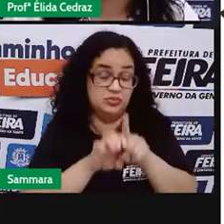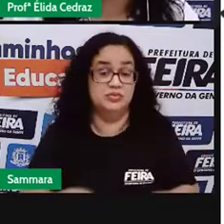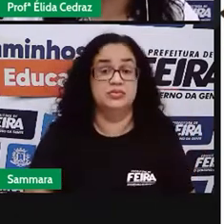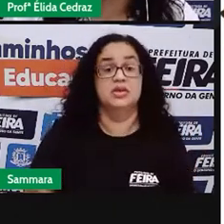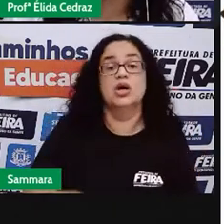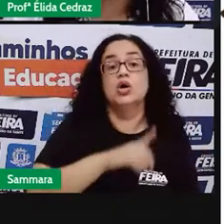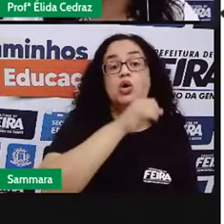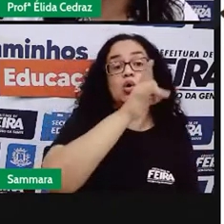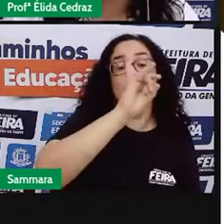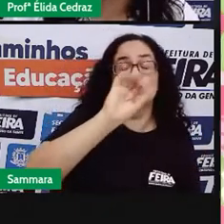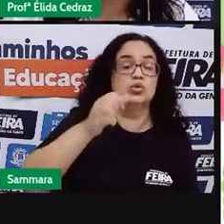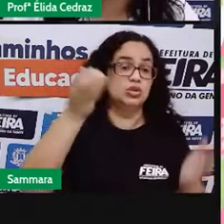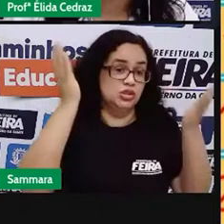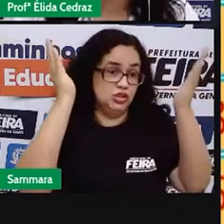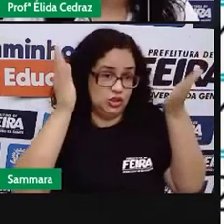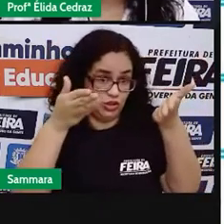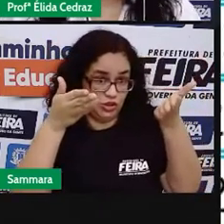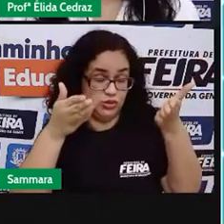a data de hoje.